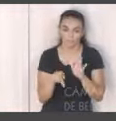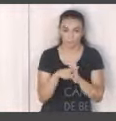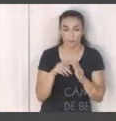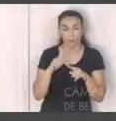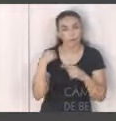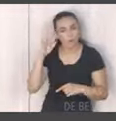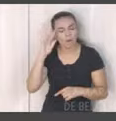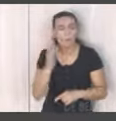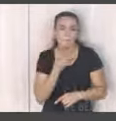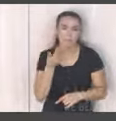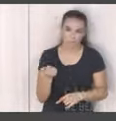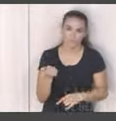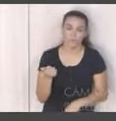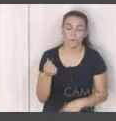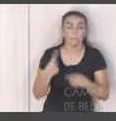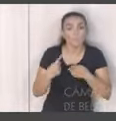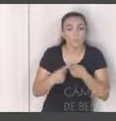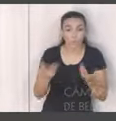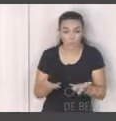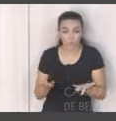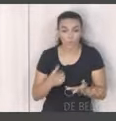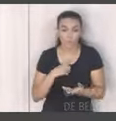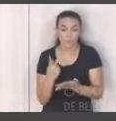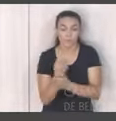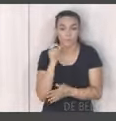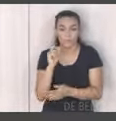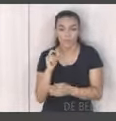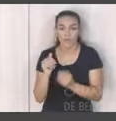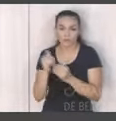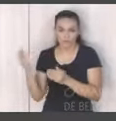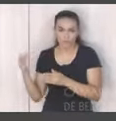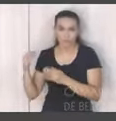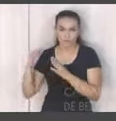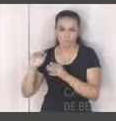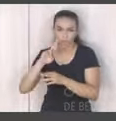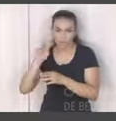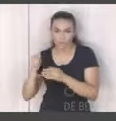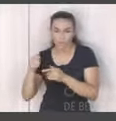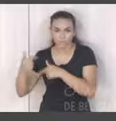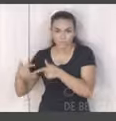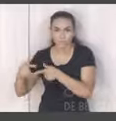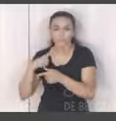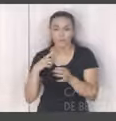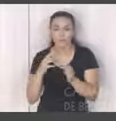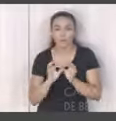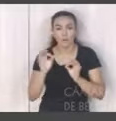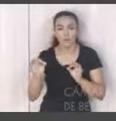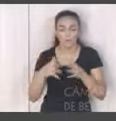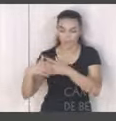melhor forma que a gente fazia. Por quê? Hoje acontece o seguinte os catadores avulsos eles passam antes do caminhão do porta-a